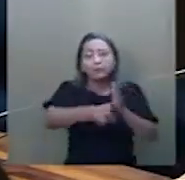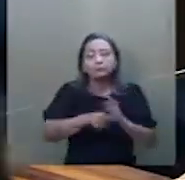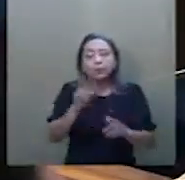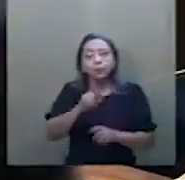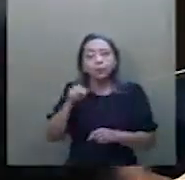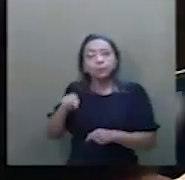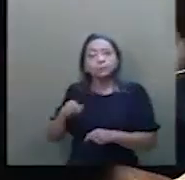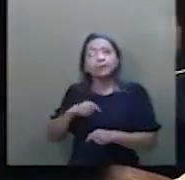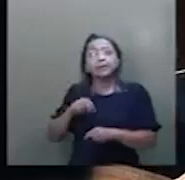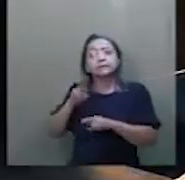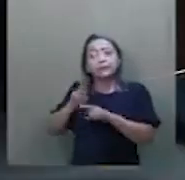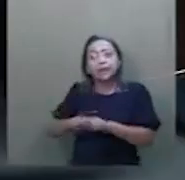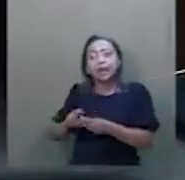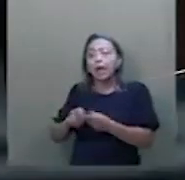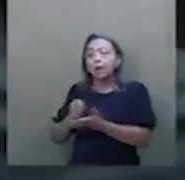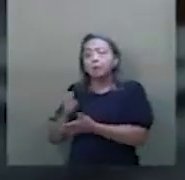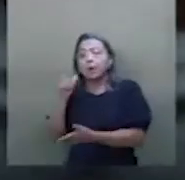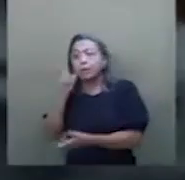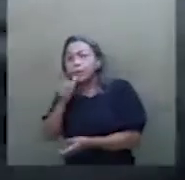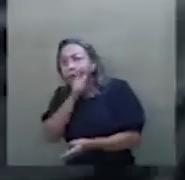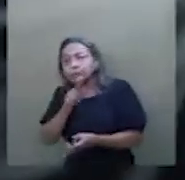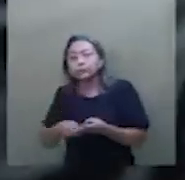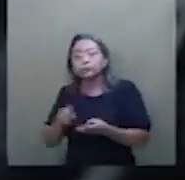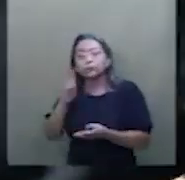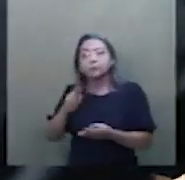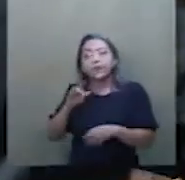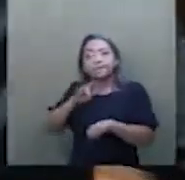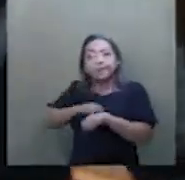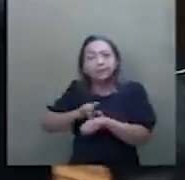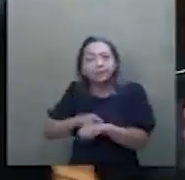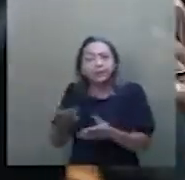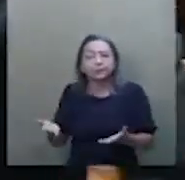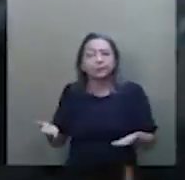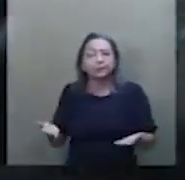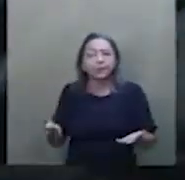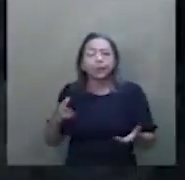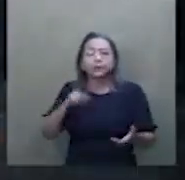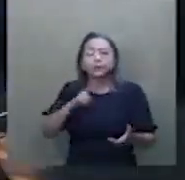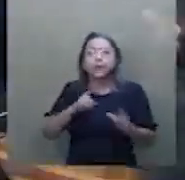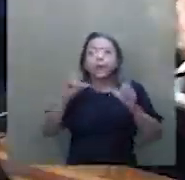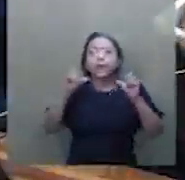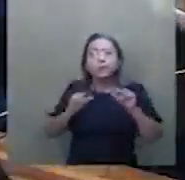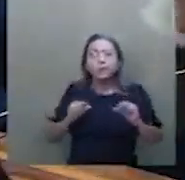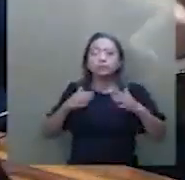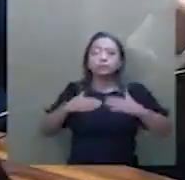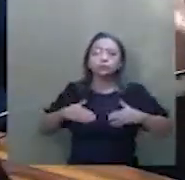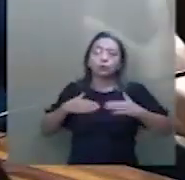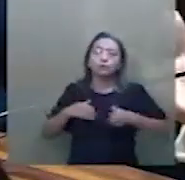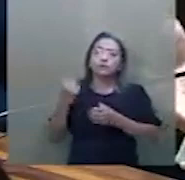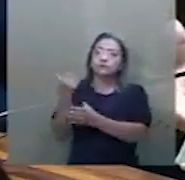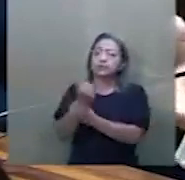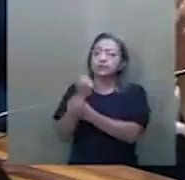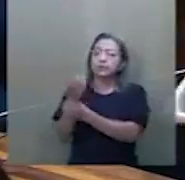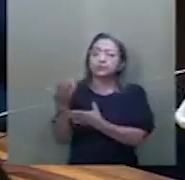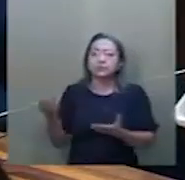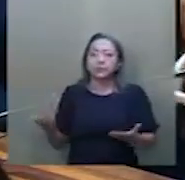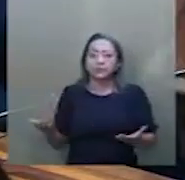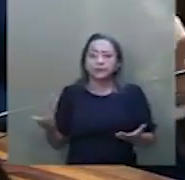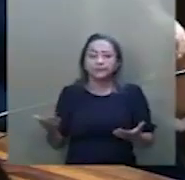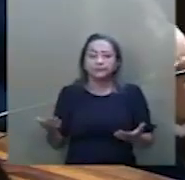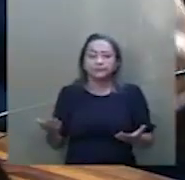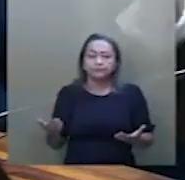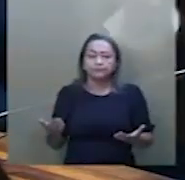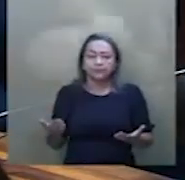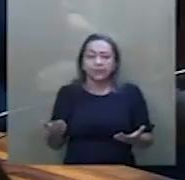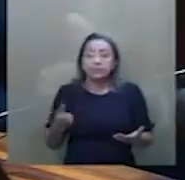terminal lá para poder comprar um lanche, utilizar o banheiro, ter ali o mínimo de segurança, a segurança do